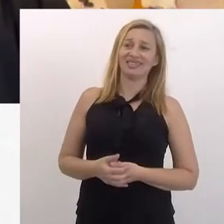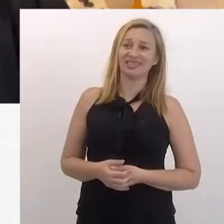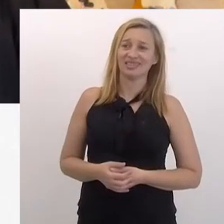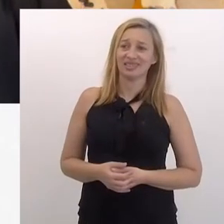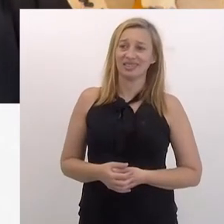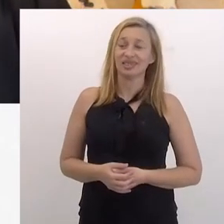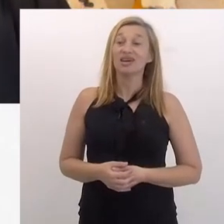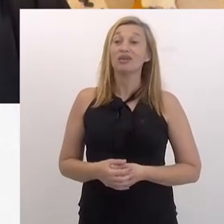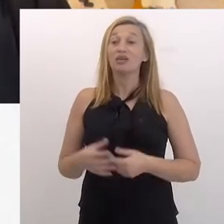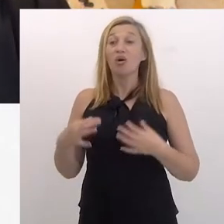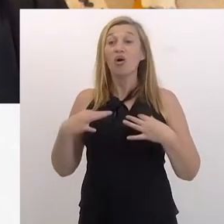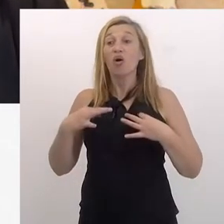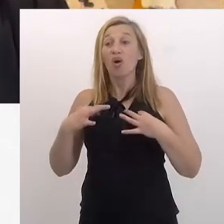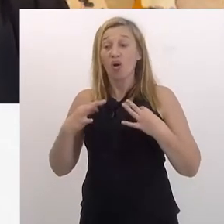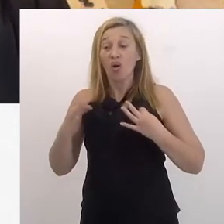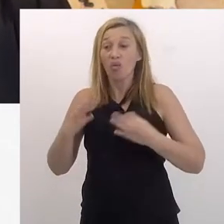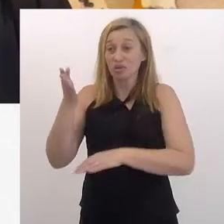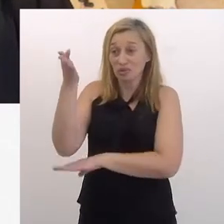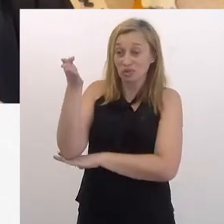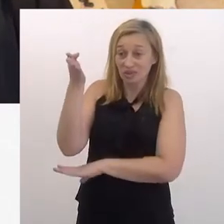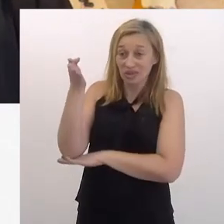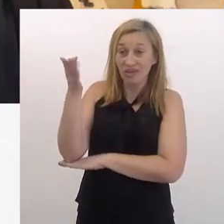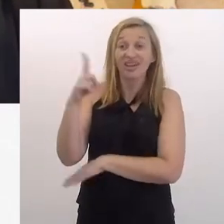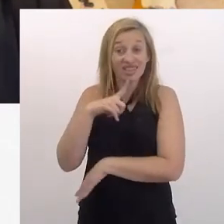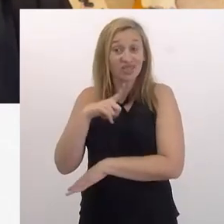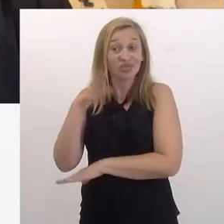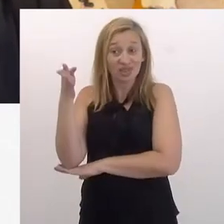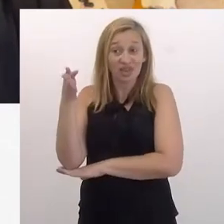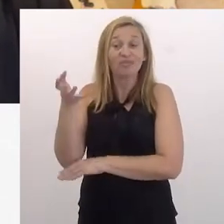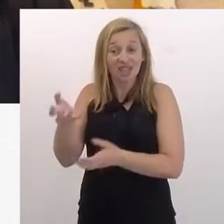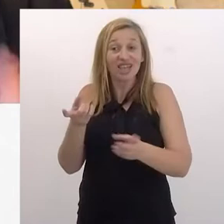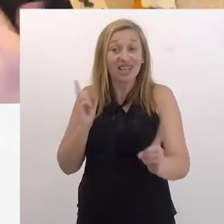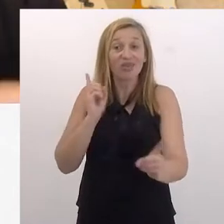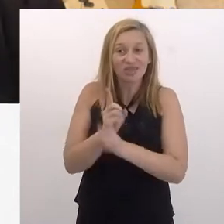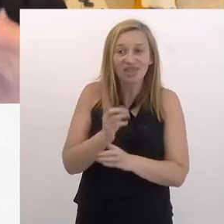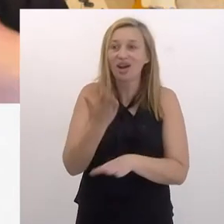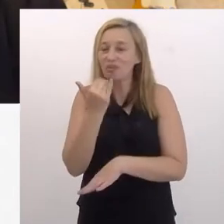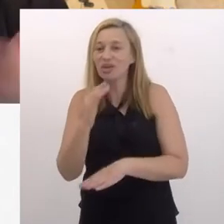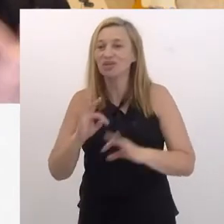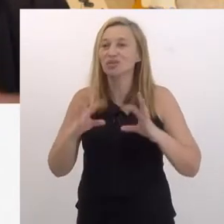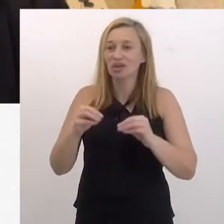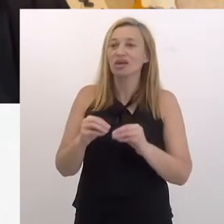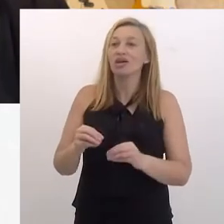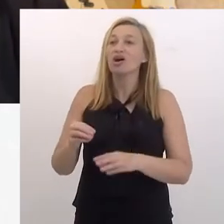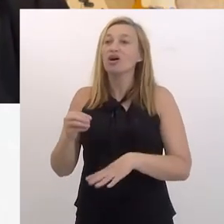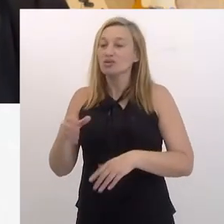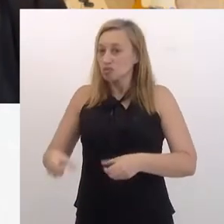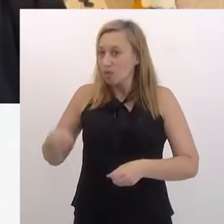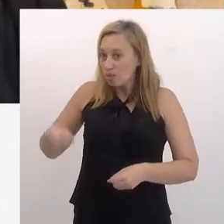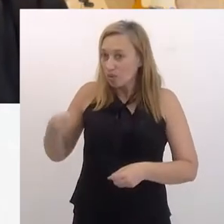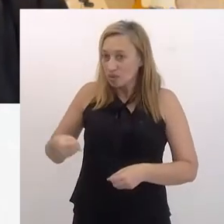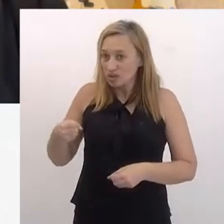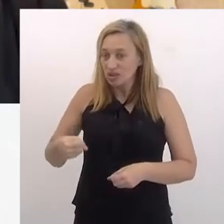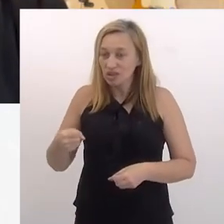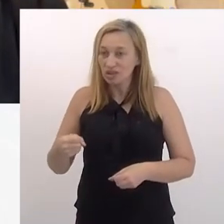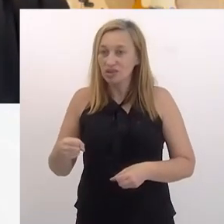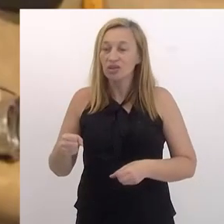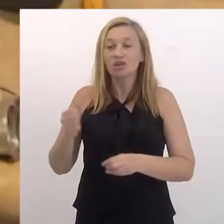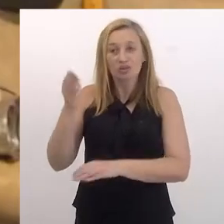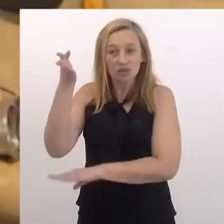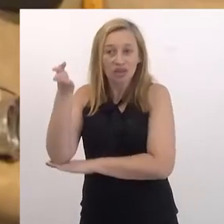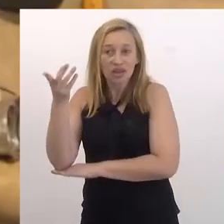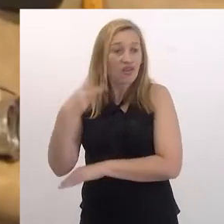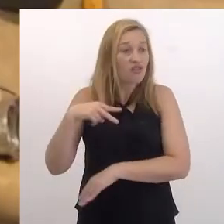sabe, bota as suas roupas no hotel. Ele tinha um hotel para ficar, só que ele queria já me encontrar, almoçar, não sei o Eu falei, bota a sua mala no hotel,